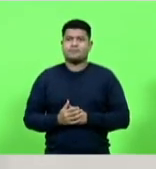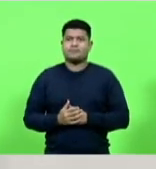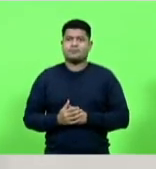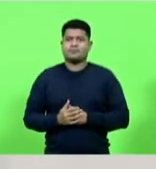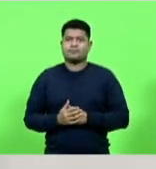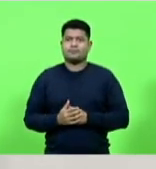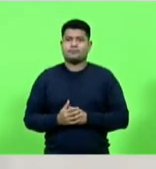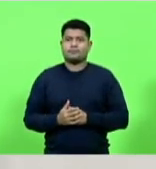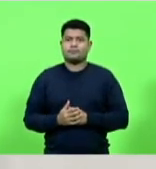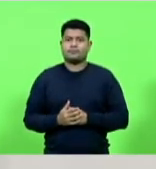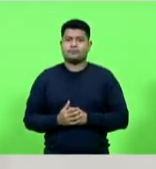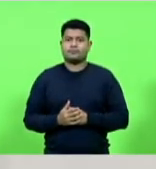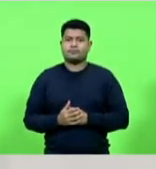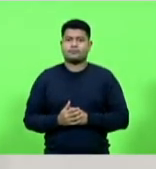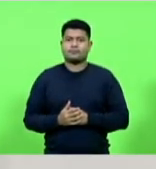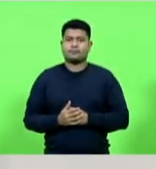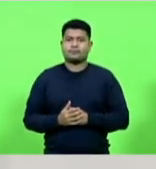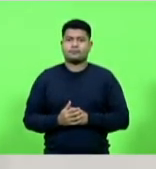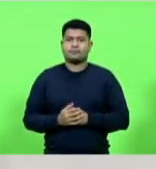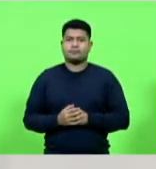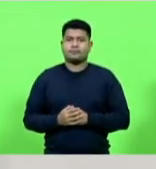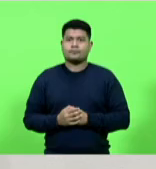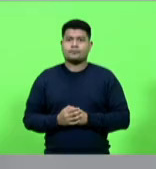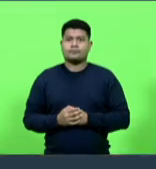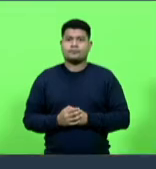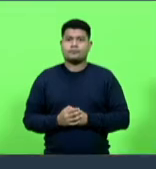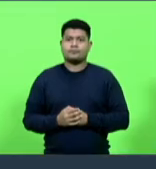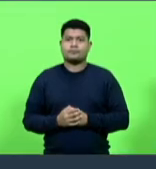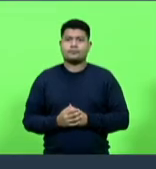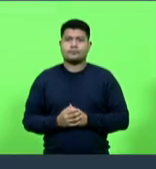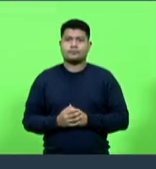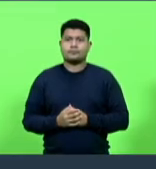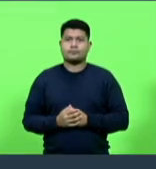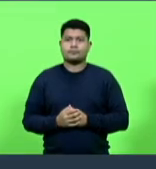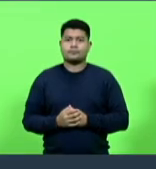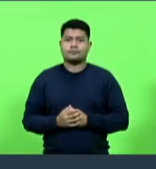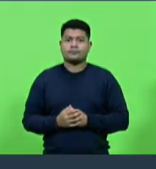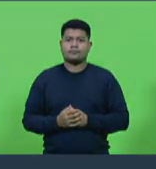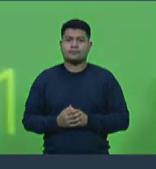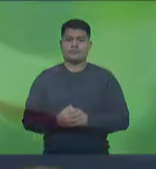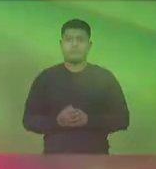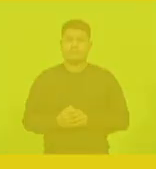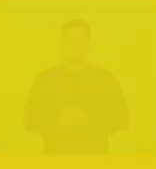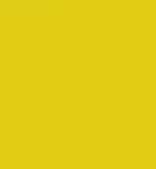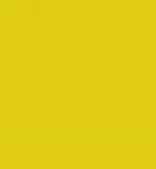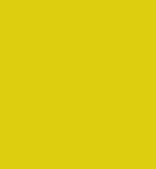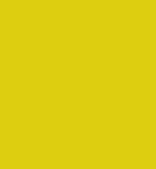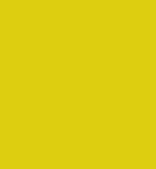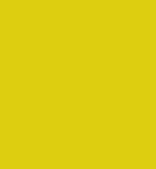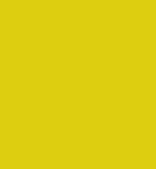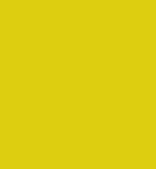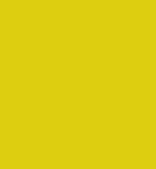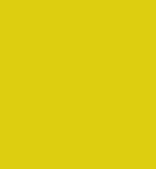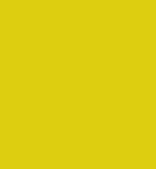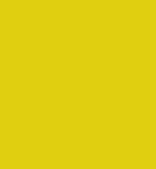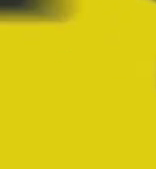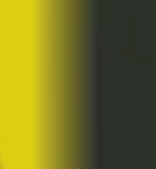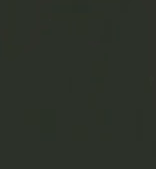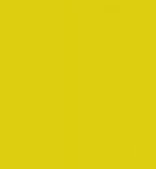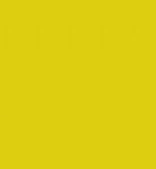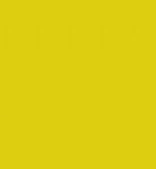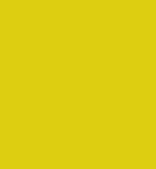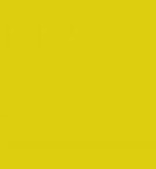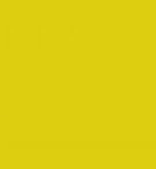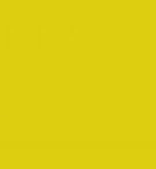reforma da previdência agora é a nossa vez Santa Catarina tem uma grande missão em 2021 promover mudanças nos sistemas de